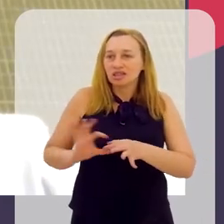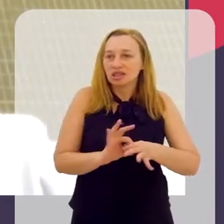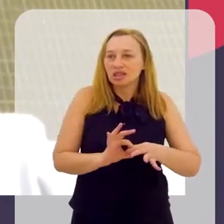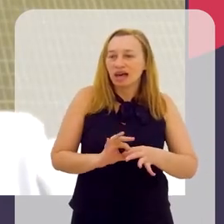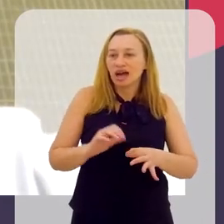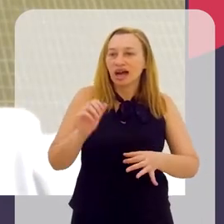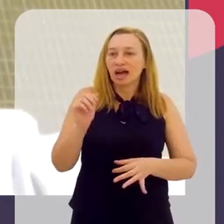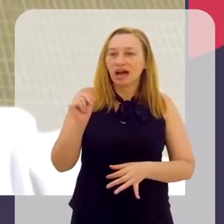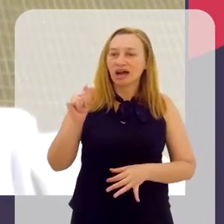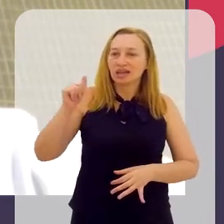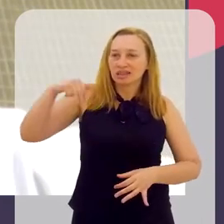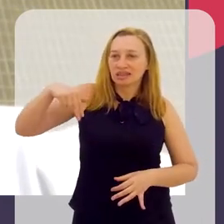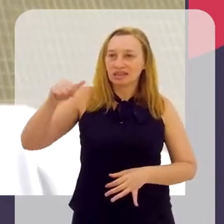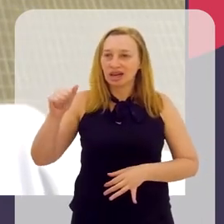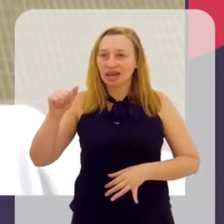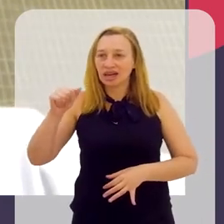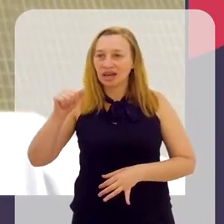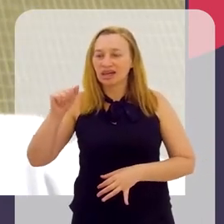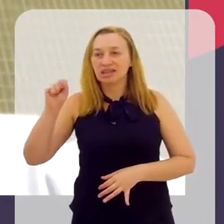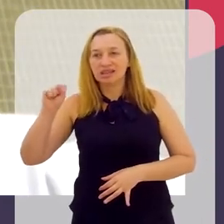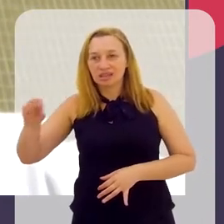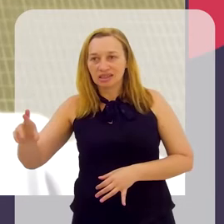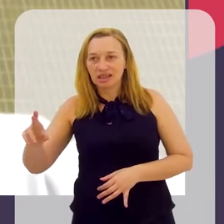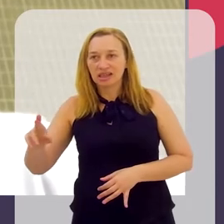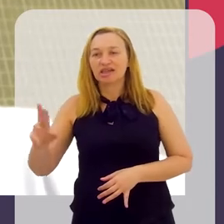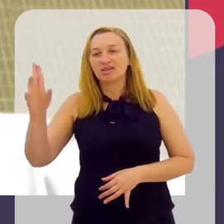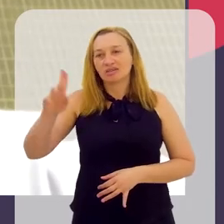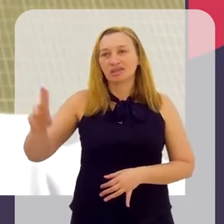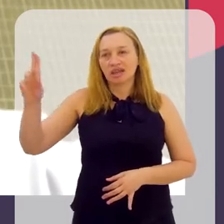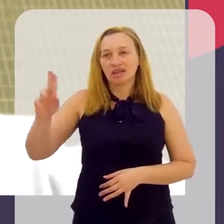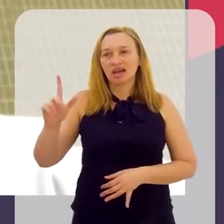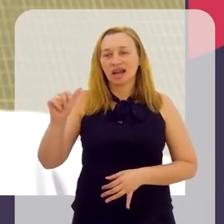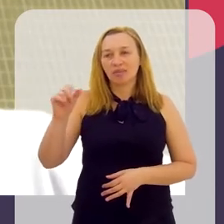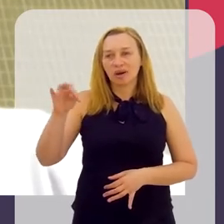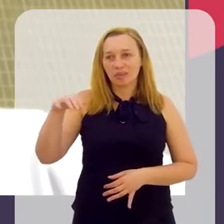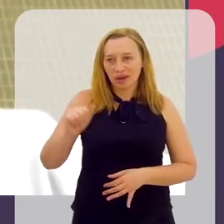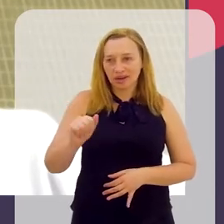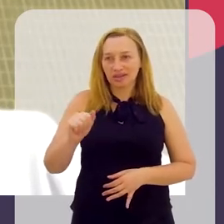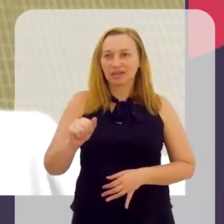vínculo com a NASA e com a Universidade do Alabama, né?